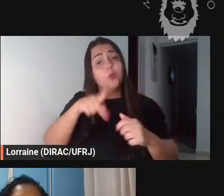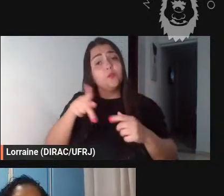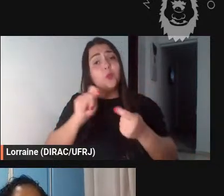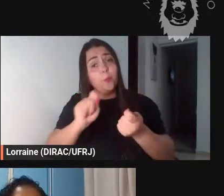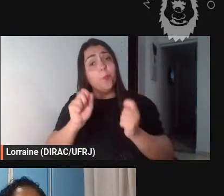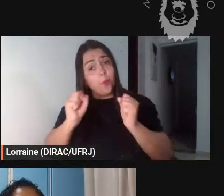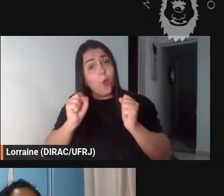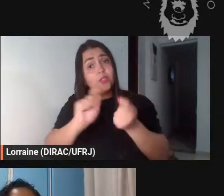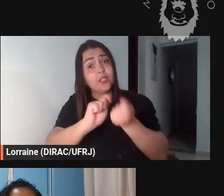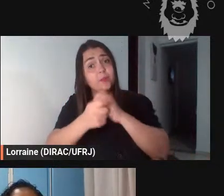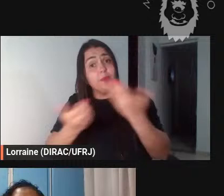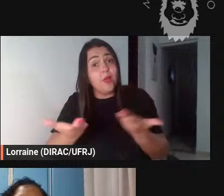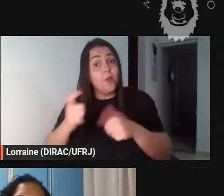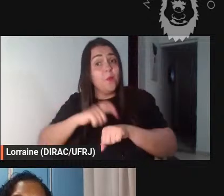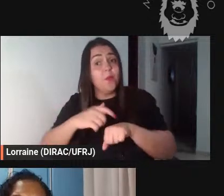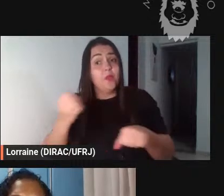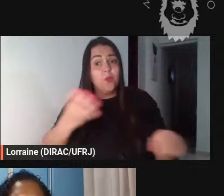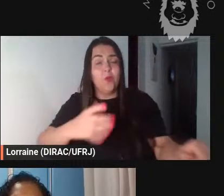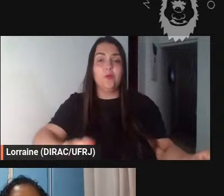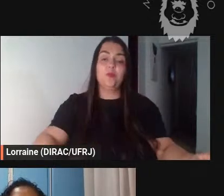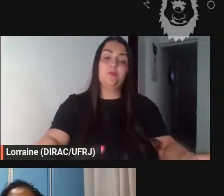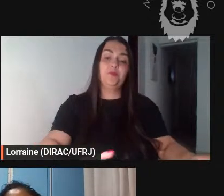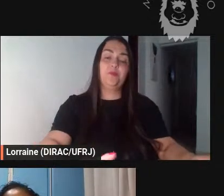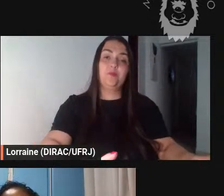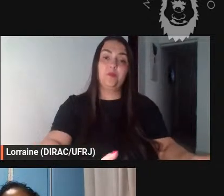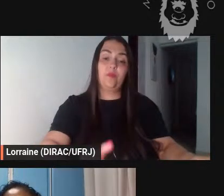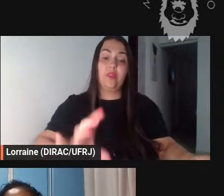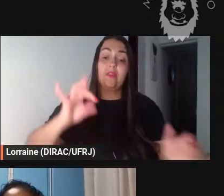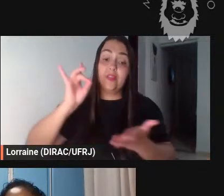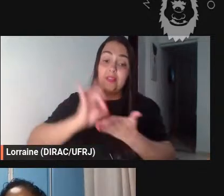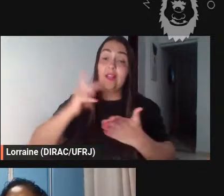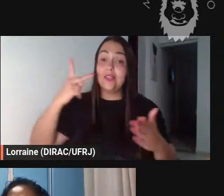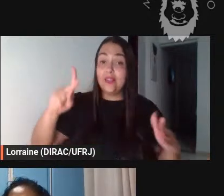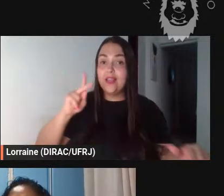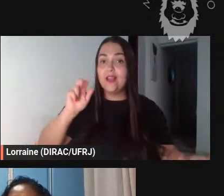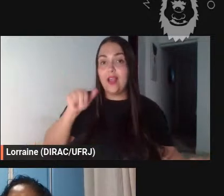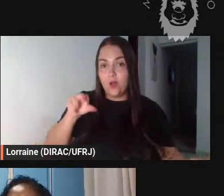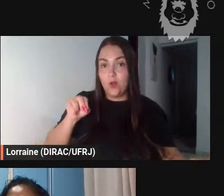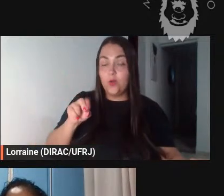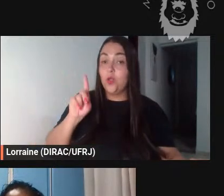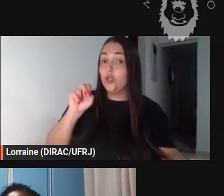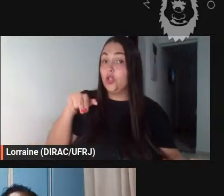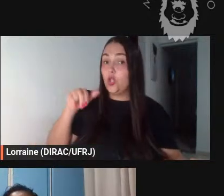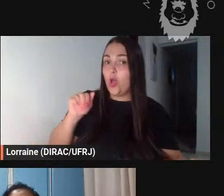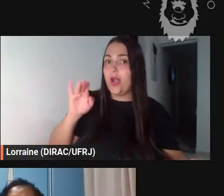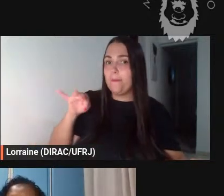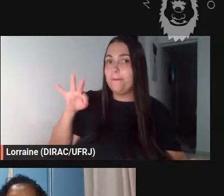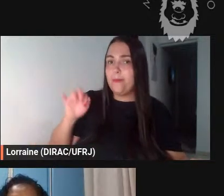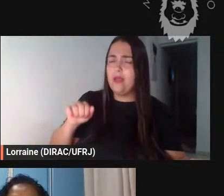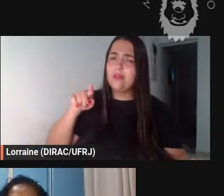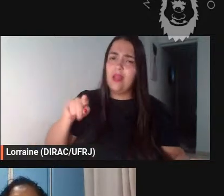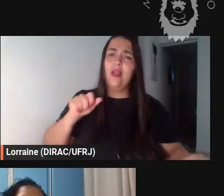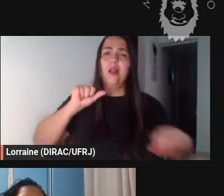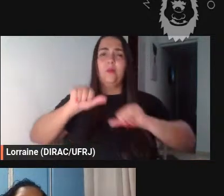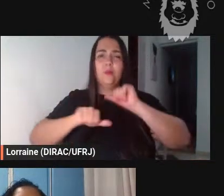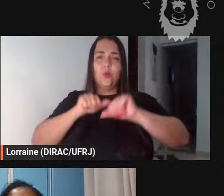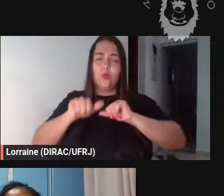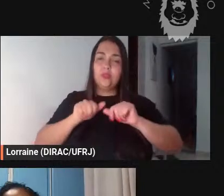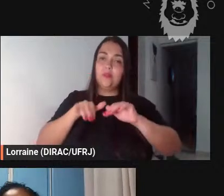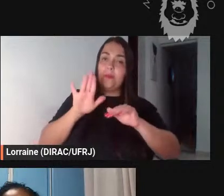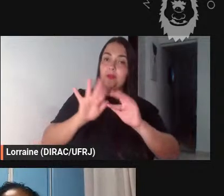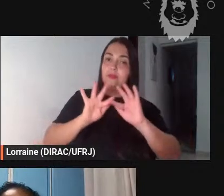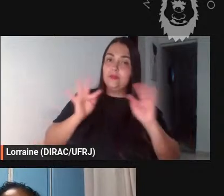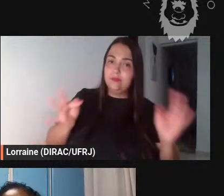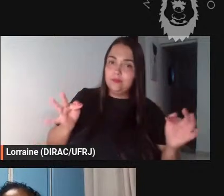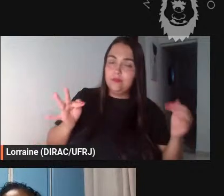essa realidade né pra realidade do aluno a dona benta ela brasileirava ela simplificava e o